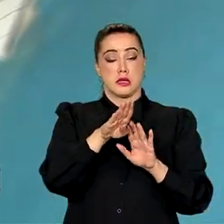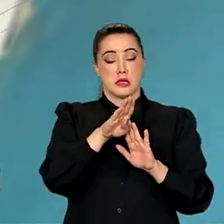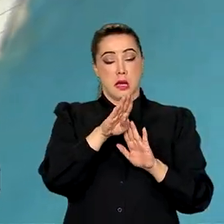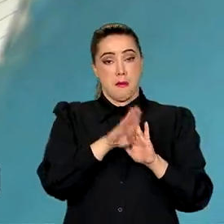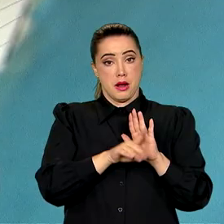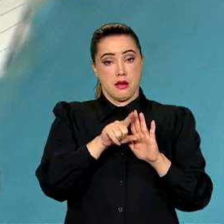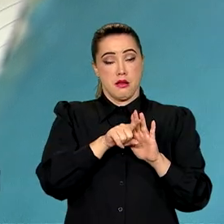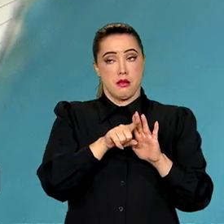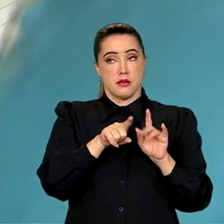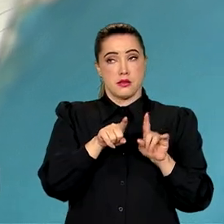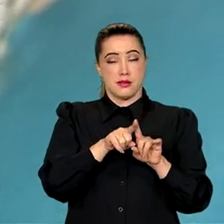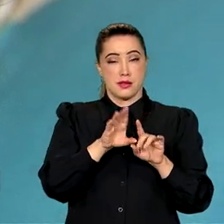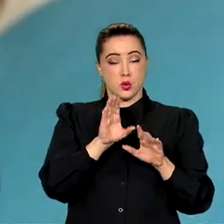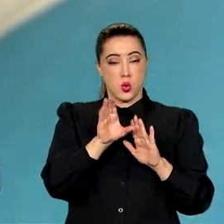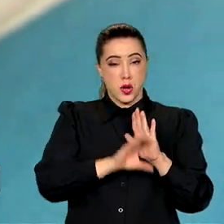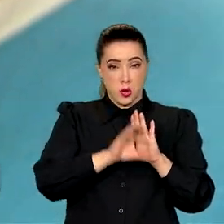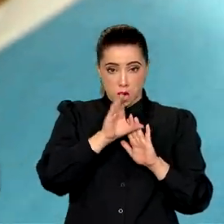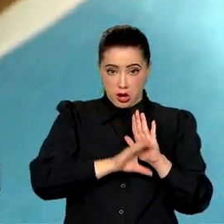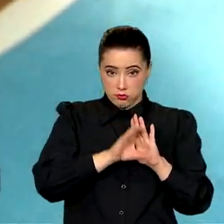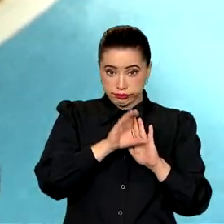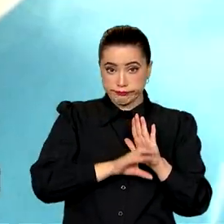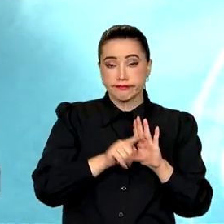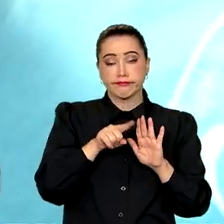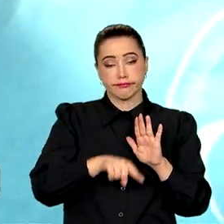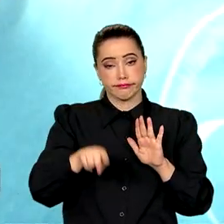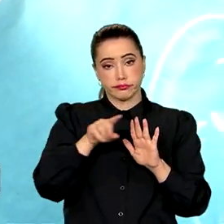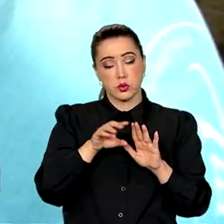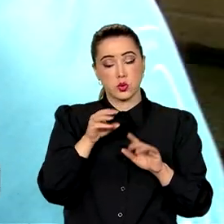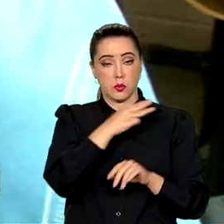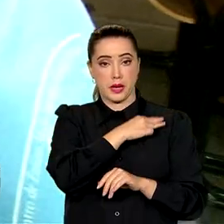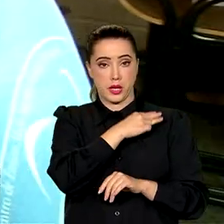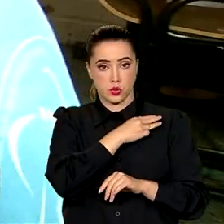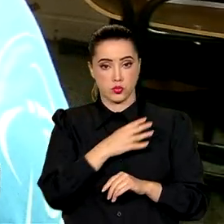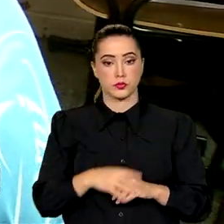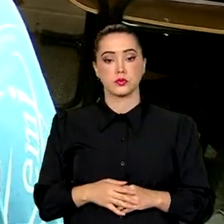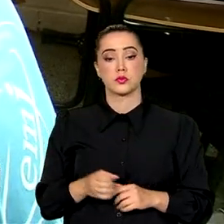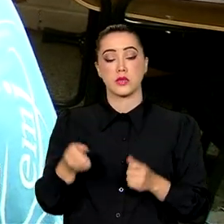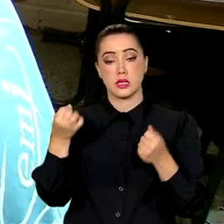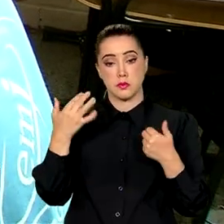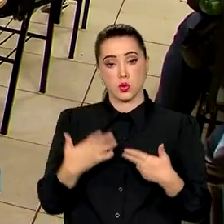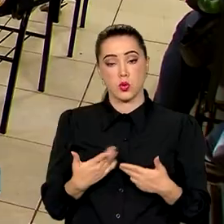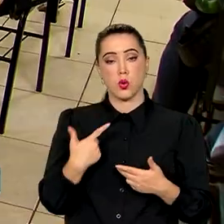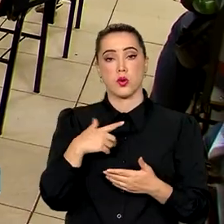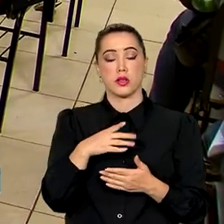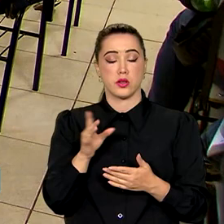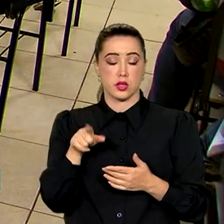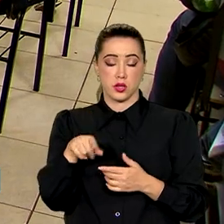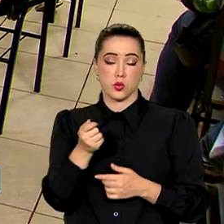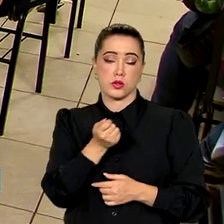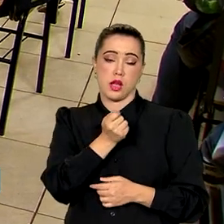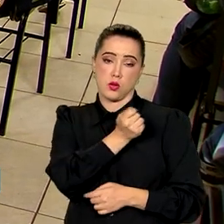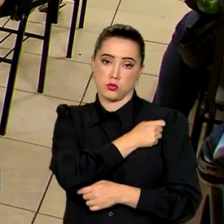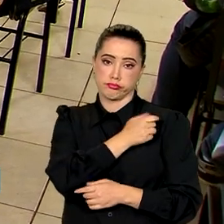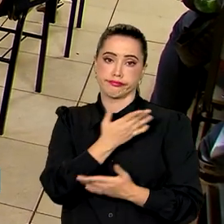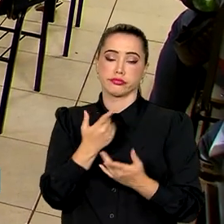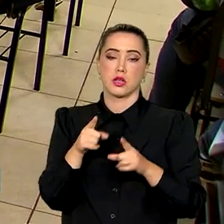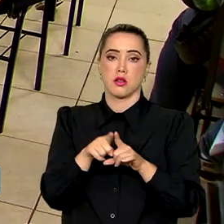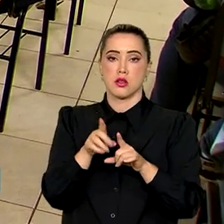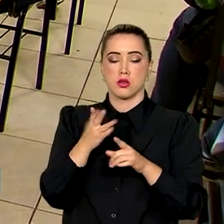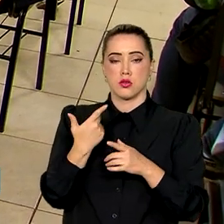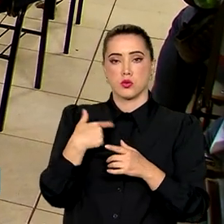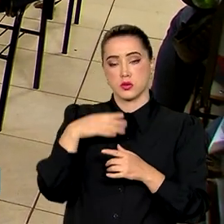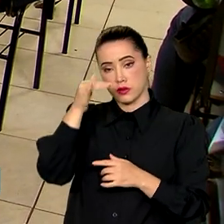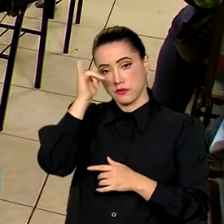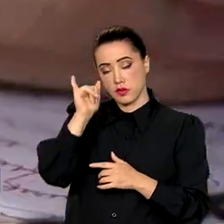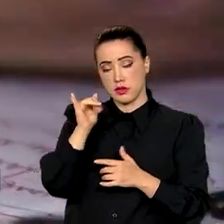estimular o ensino técnico. Em relação à evasão escolar, informou que o MEC vai fornecer uma bolsa-poupança a jovens do ensino